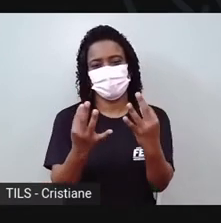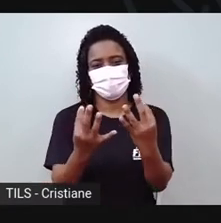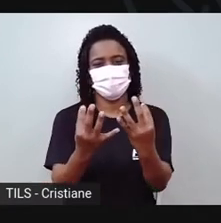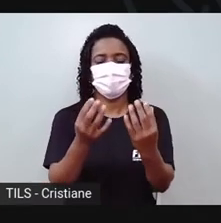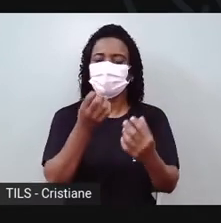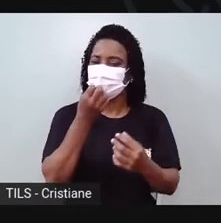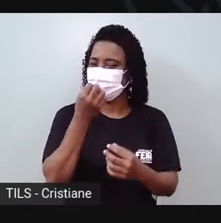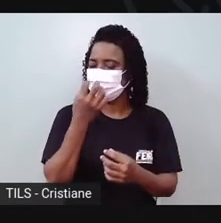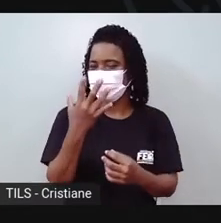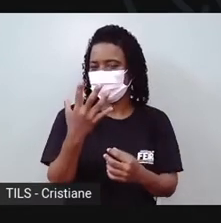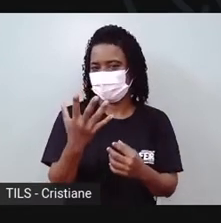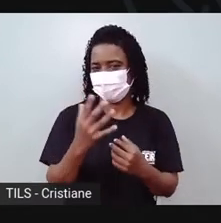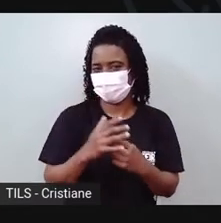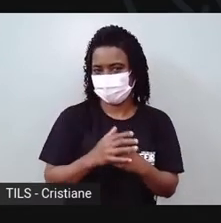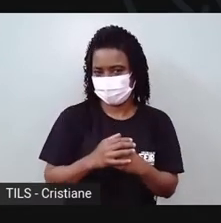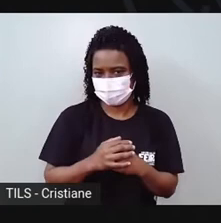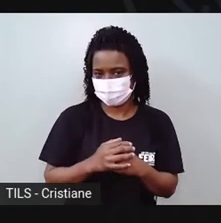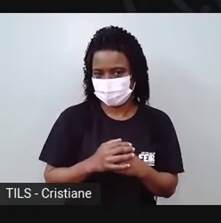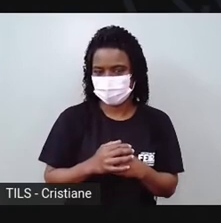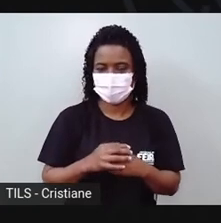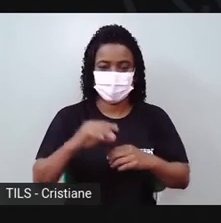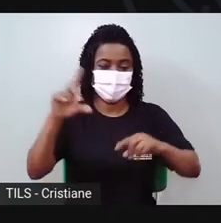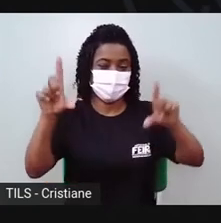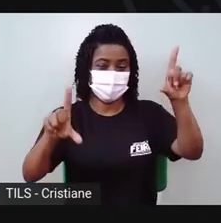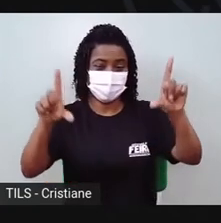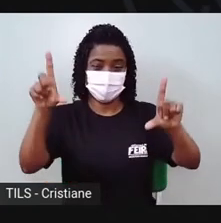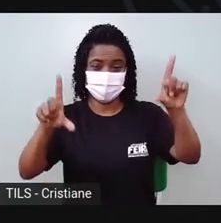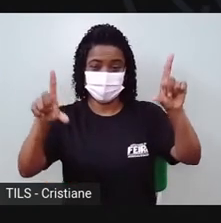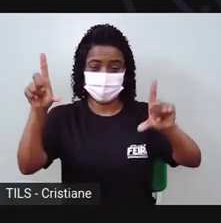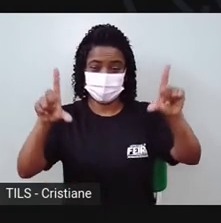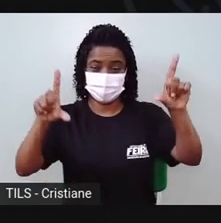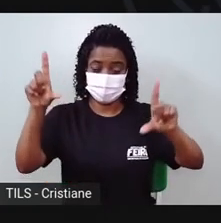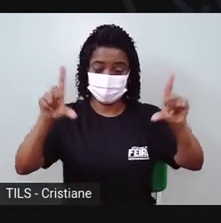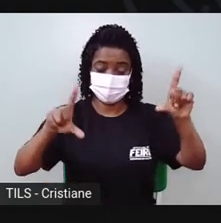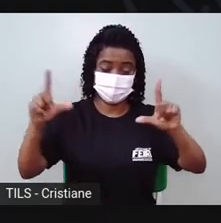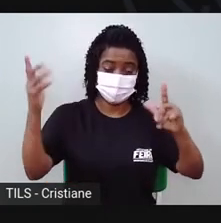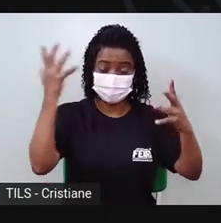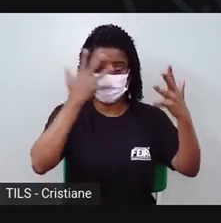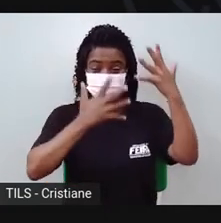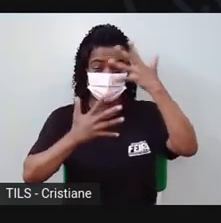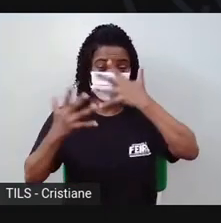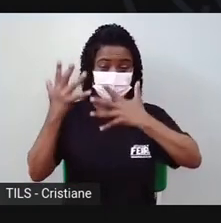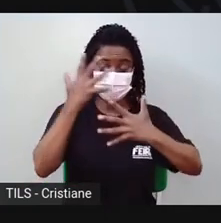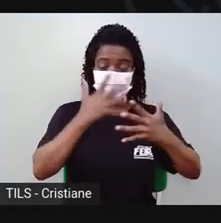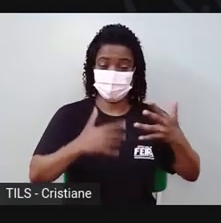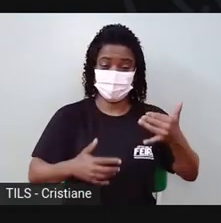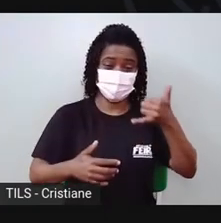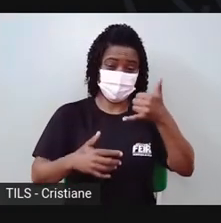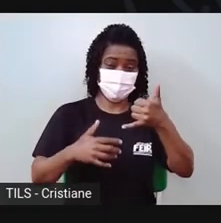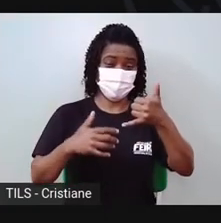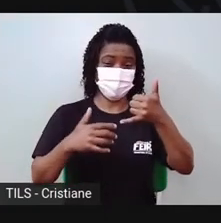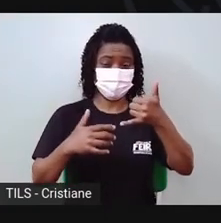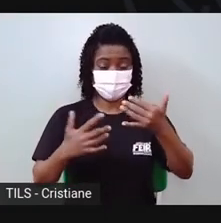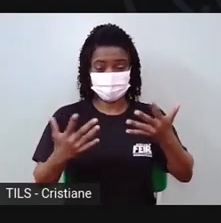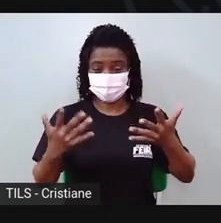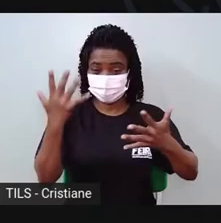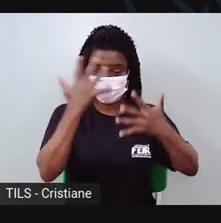A gente esqueceu um pouco o barulho da televisão, de celular, e aí ajuda